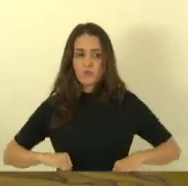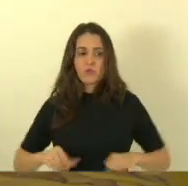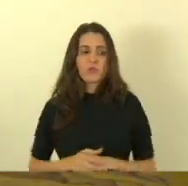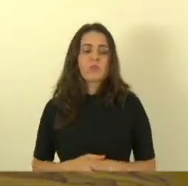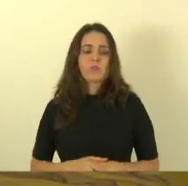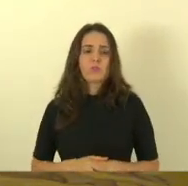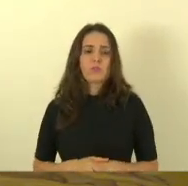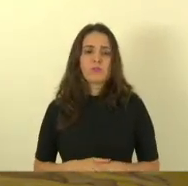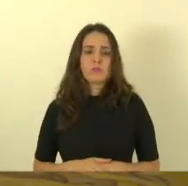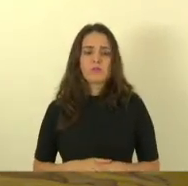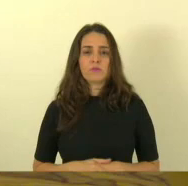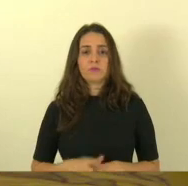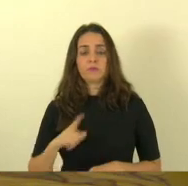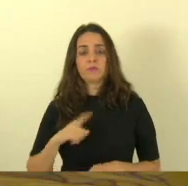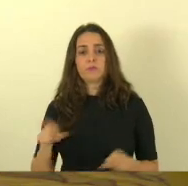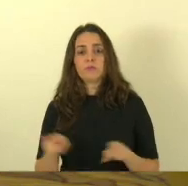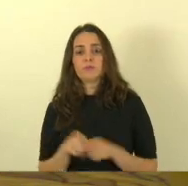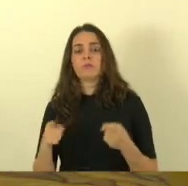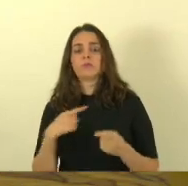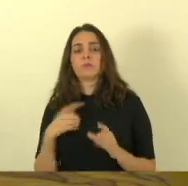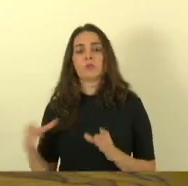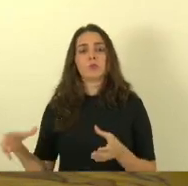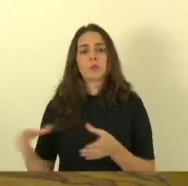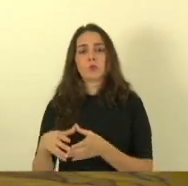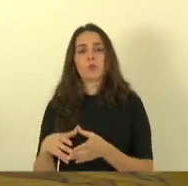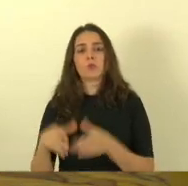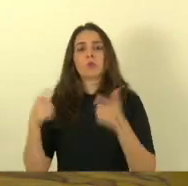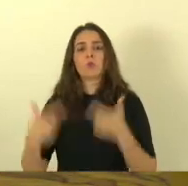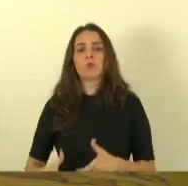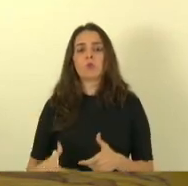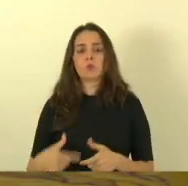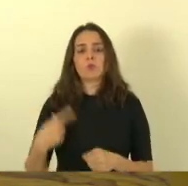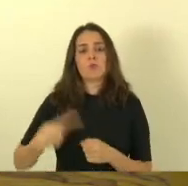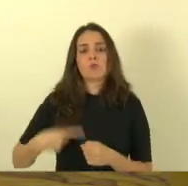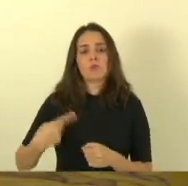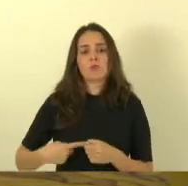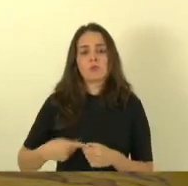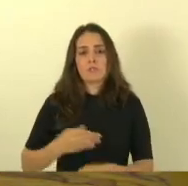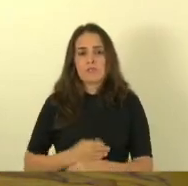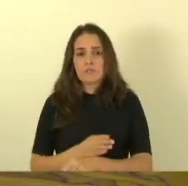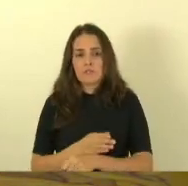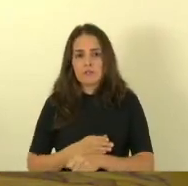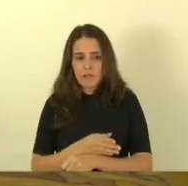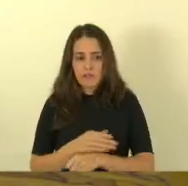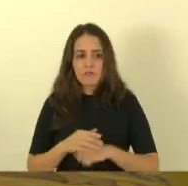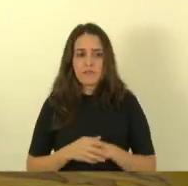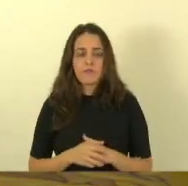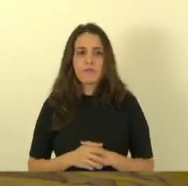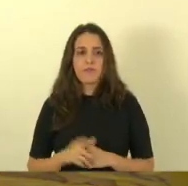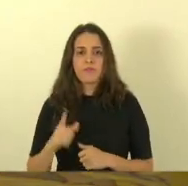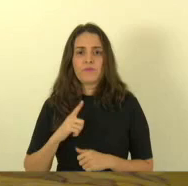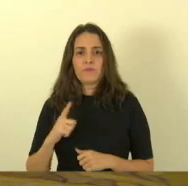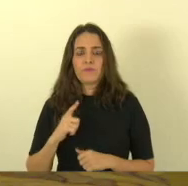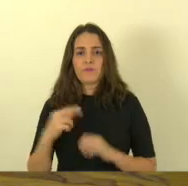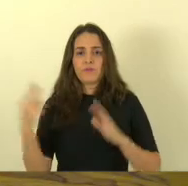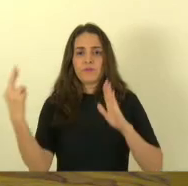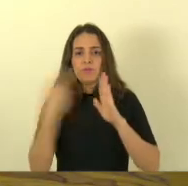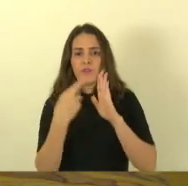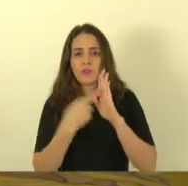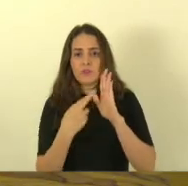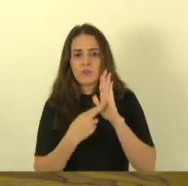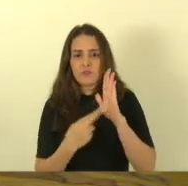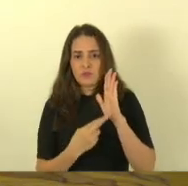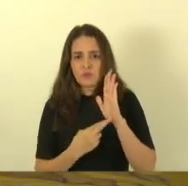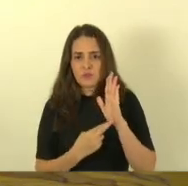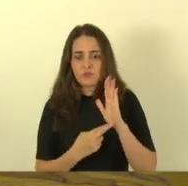nosso batalhão ambiental que está no município de Serra, existe também o nosso regimento de polícia